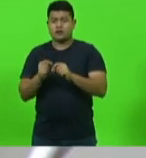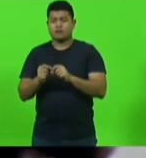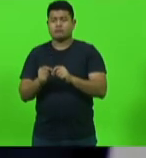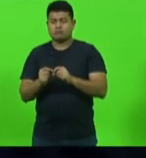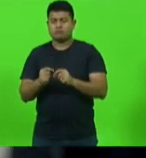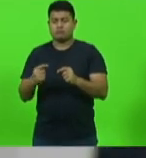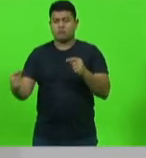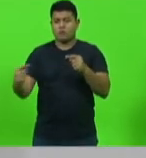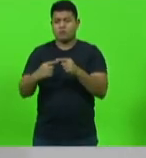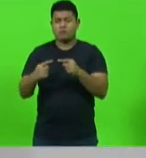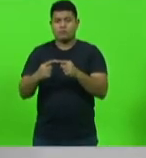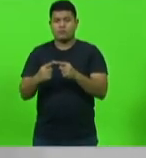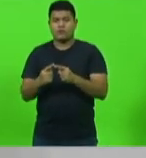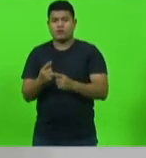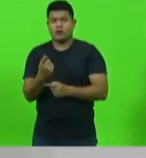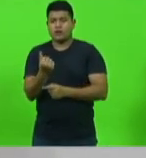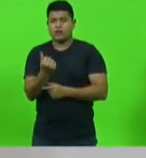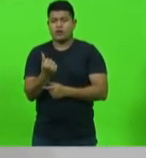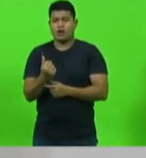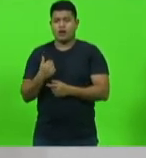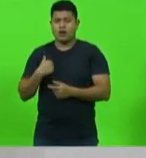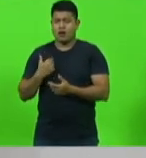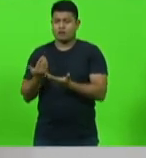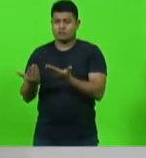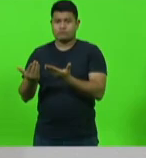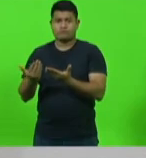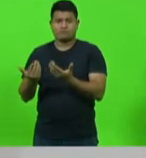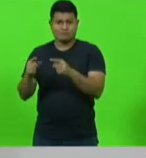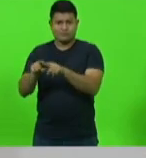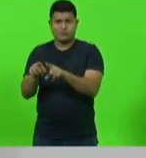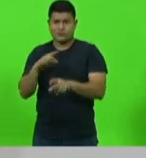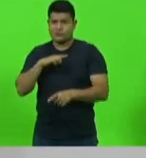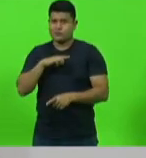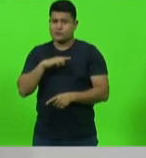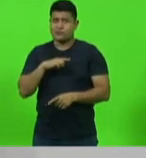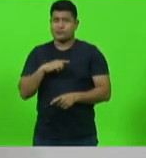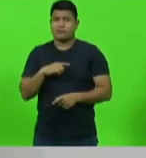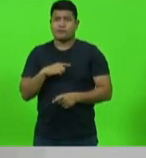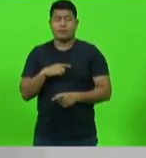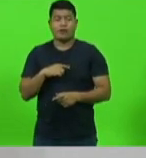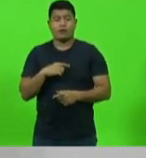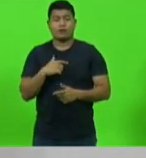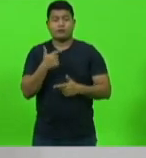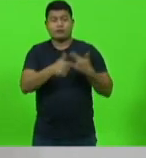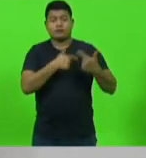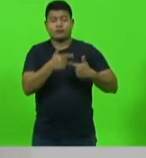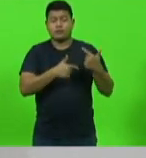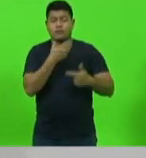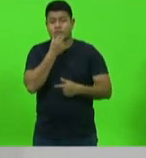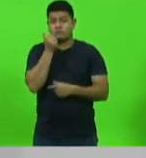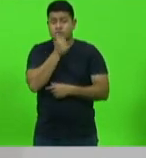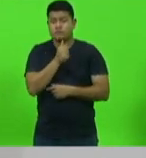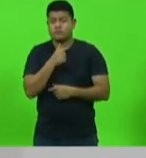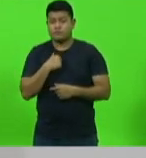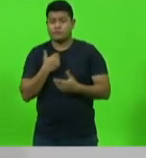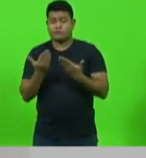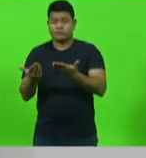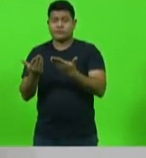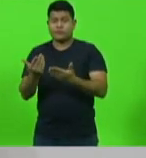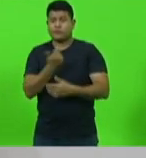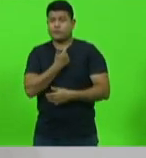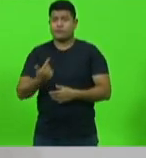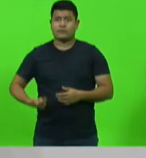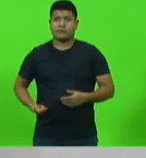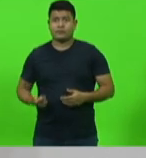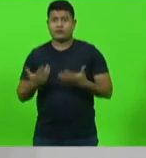Trabalhadores e trabalhadoras ficarão totalmente à mercê dos governos de plantão. Infelizmente, senhores e senhoras, o governo quer retirar